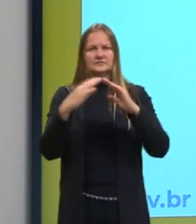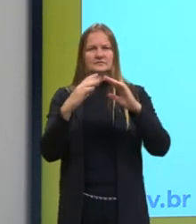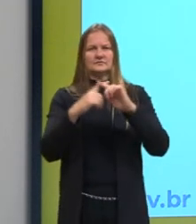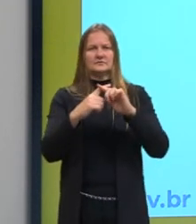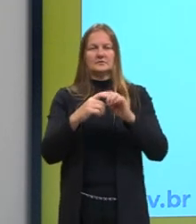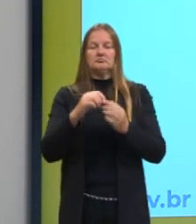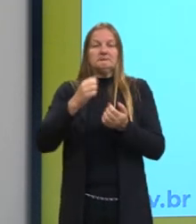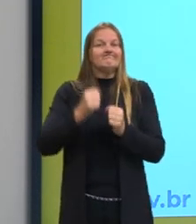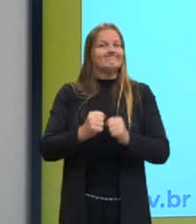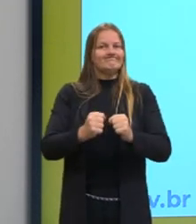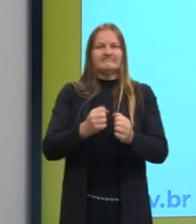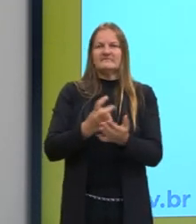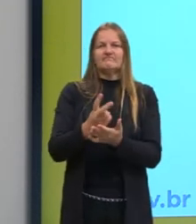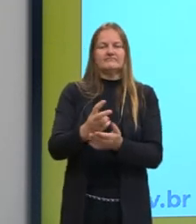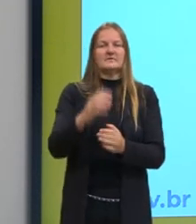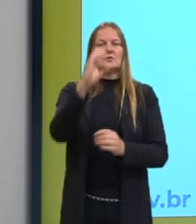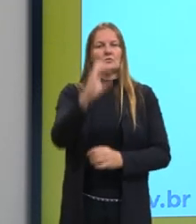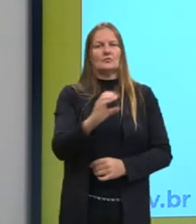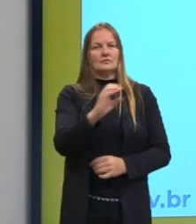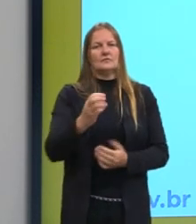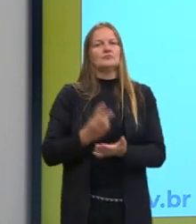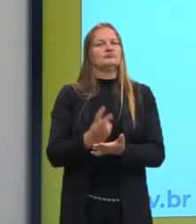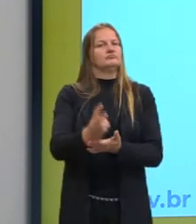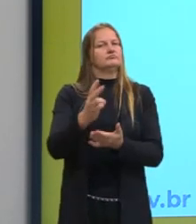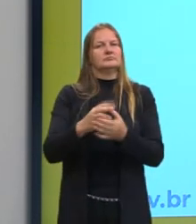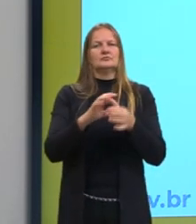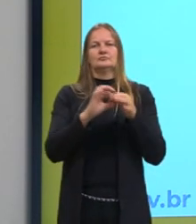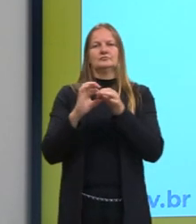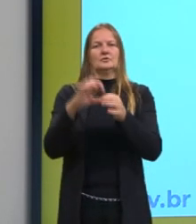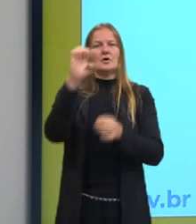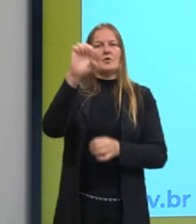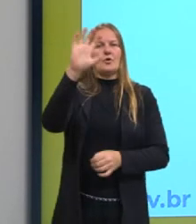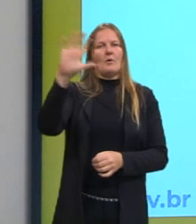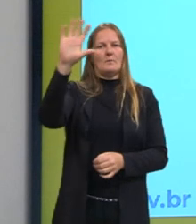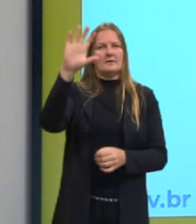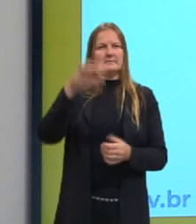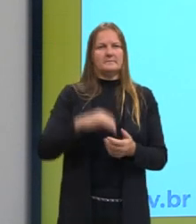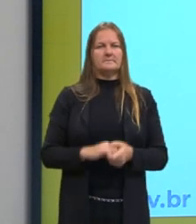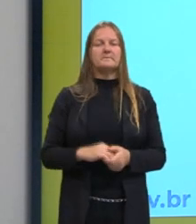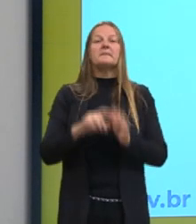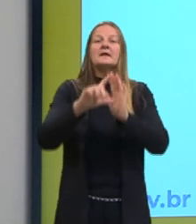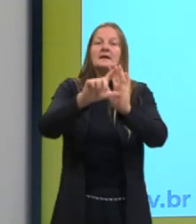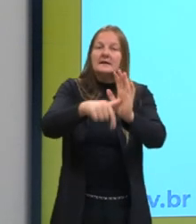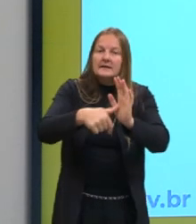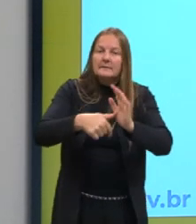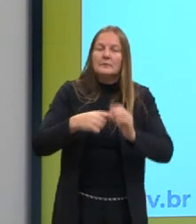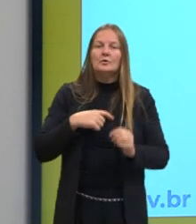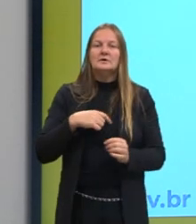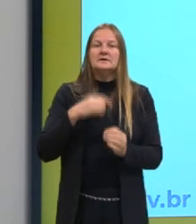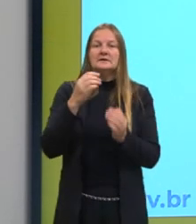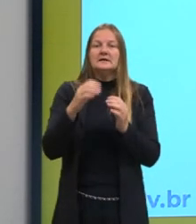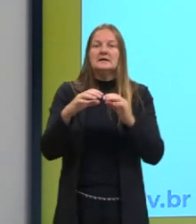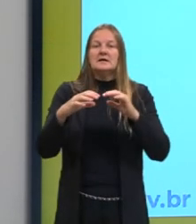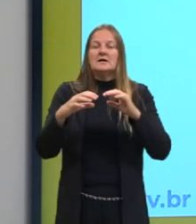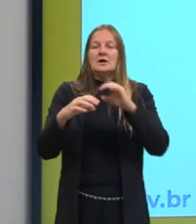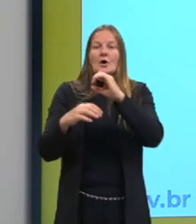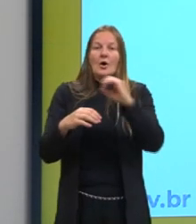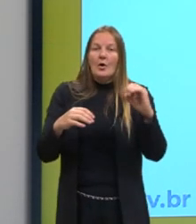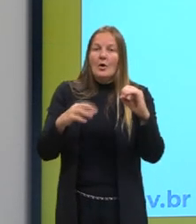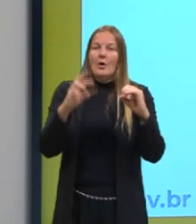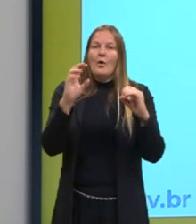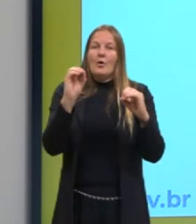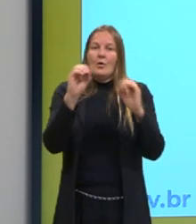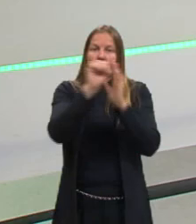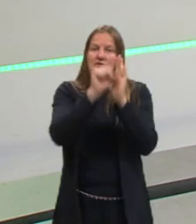consolida. O catolicismo consegue manter a unidade da Europa. Depois, vai ter o cisma do Oriente, ali no século